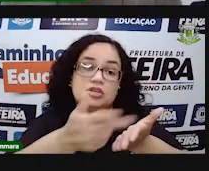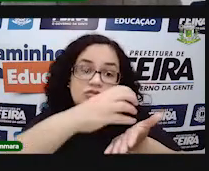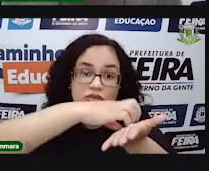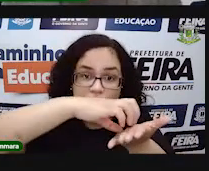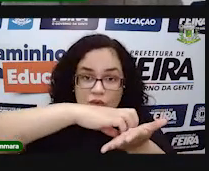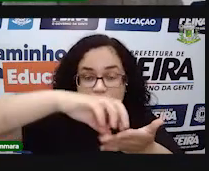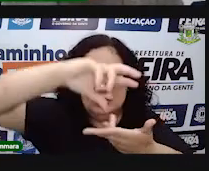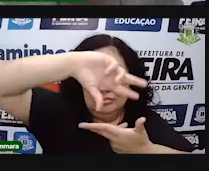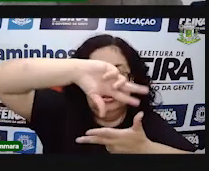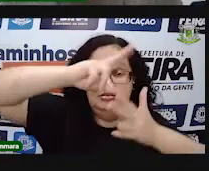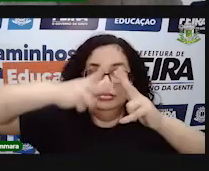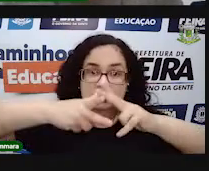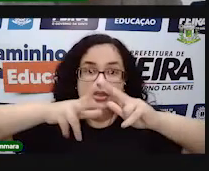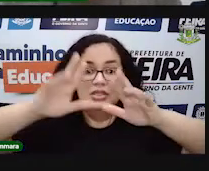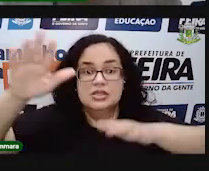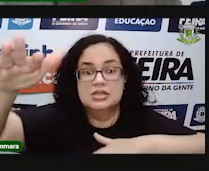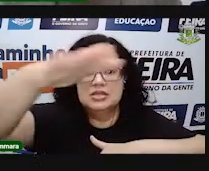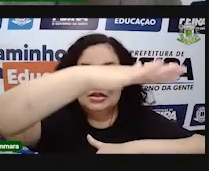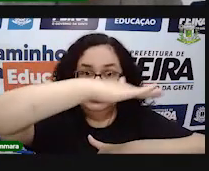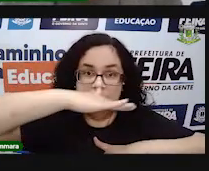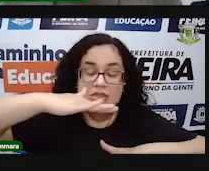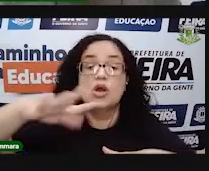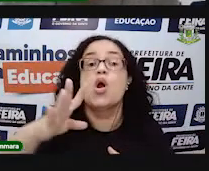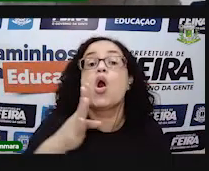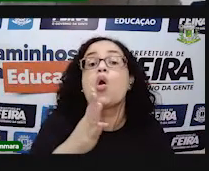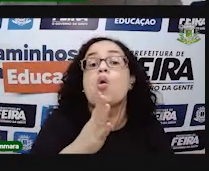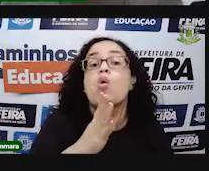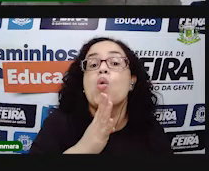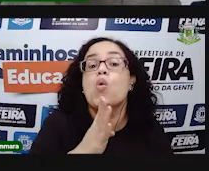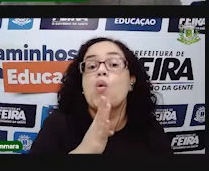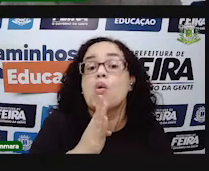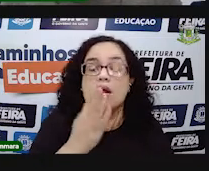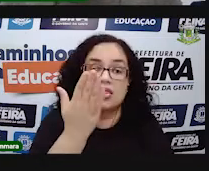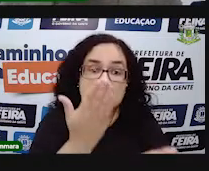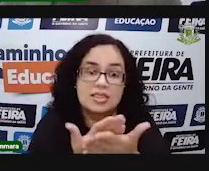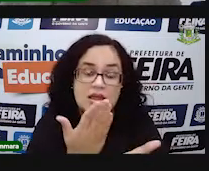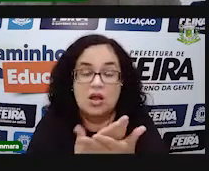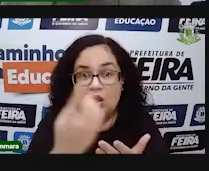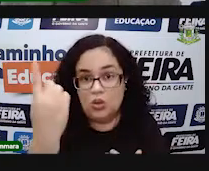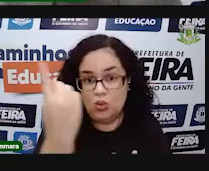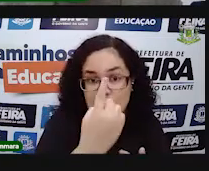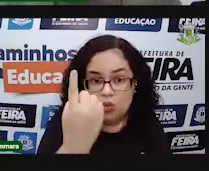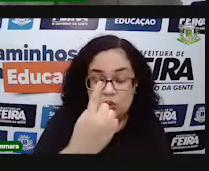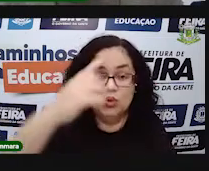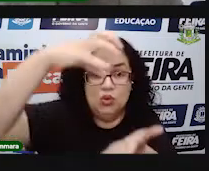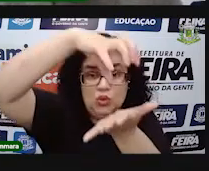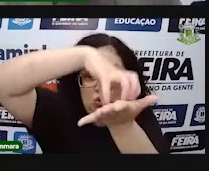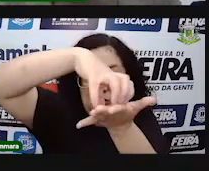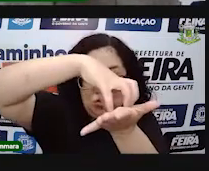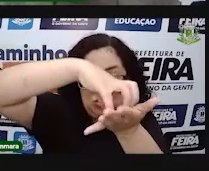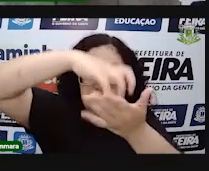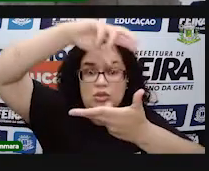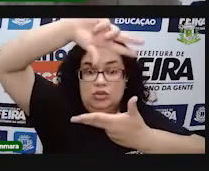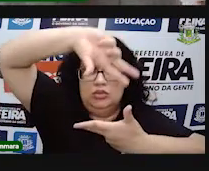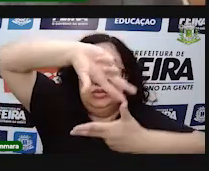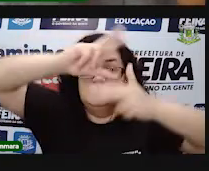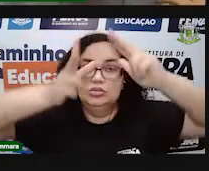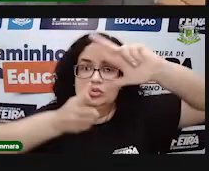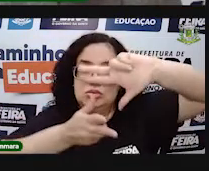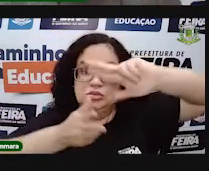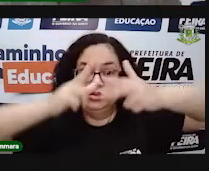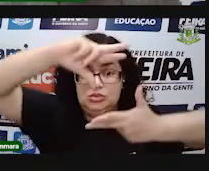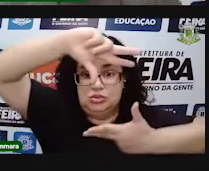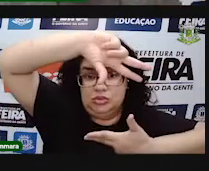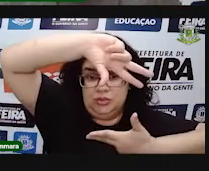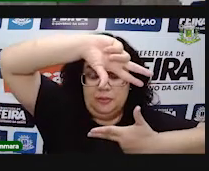e coisas que nos lembrem essas figuras geométricas espaciais que nós conhecemos, na verdade, lá